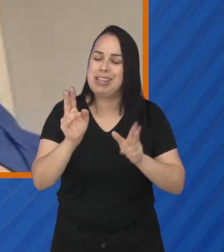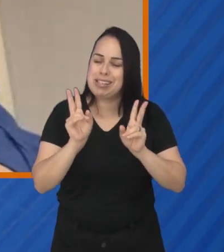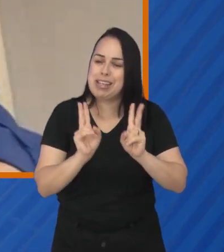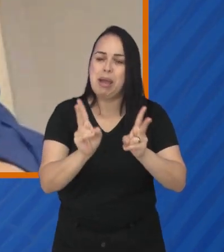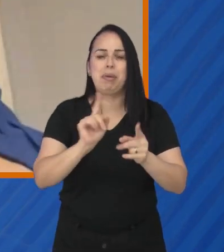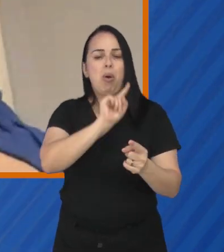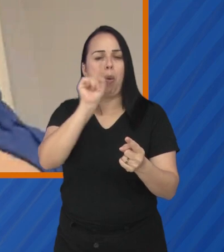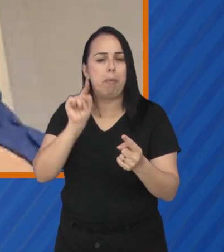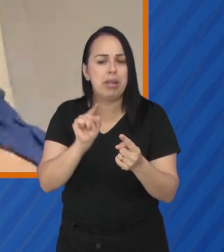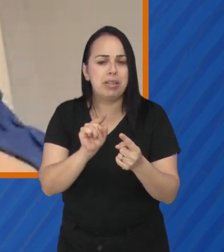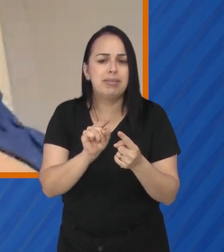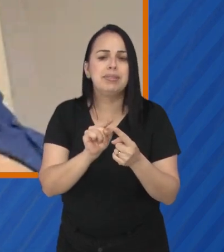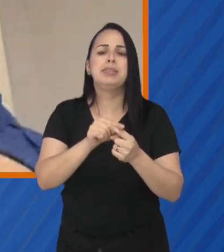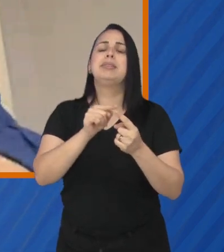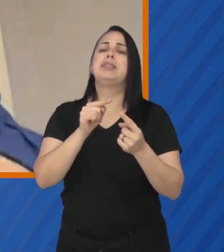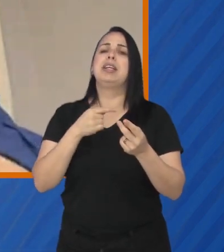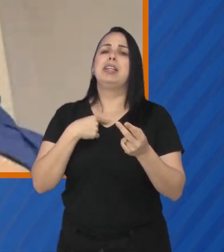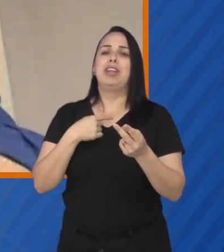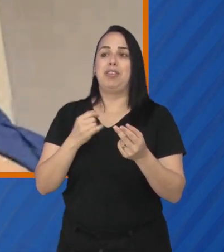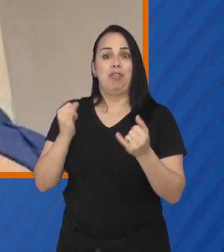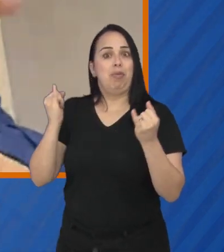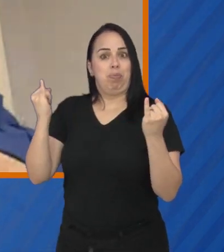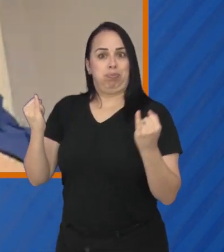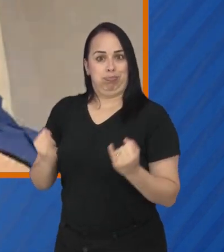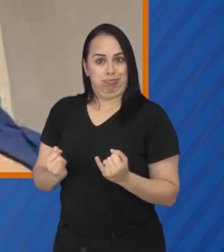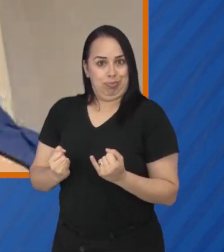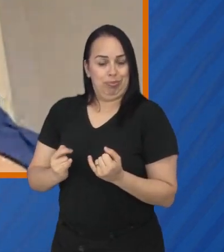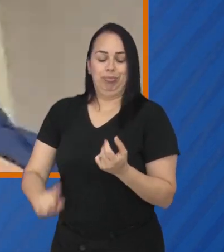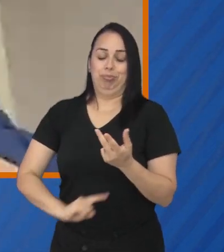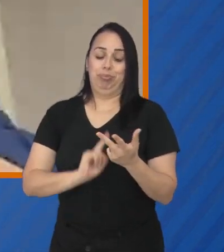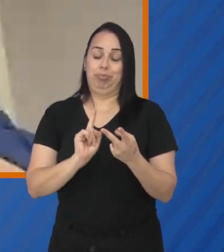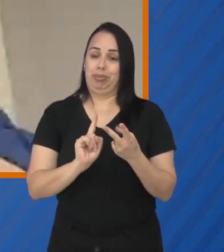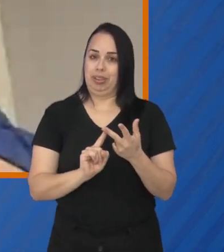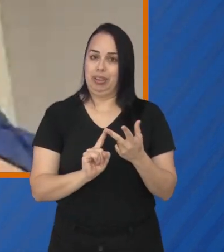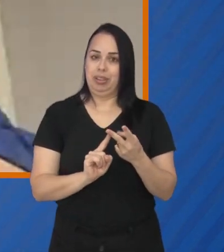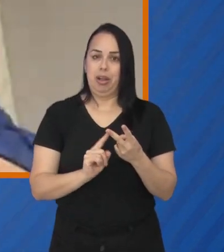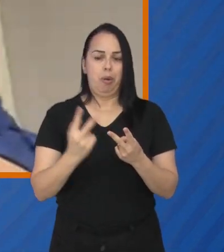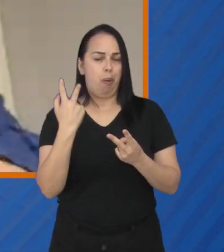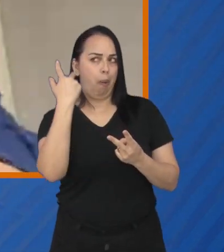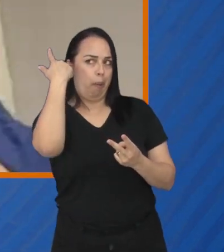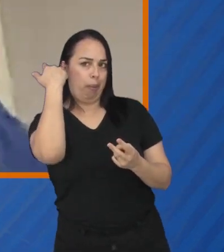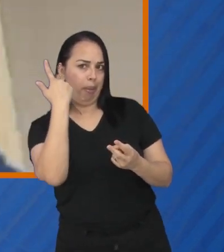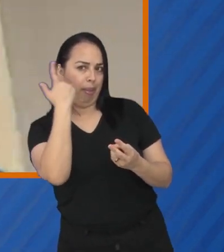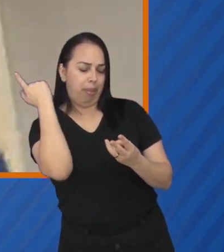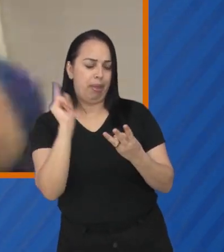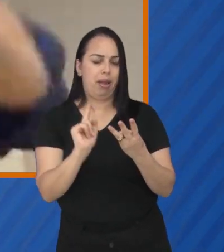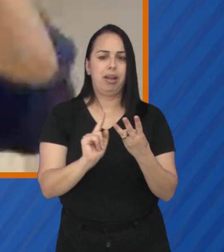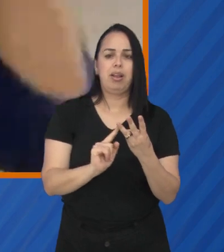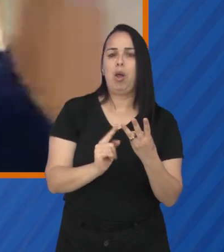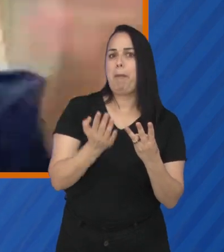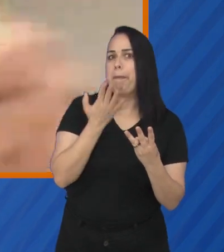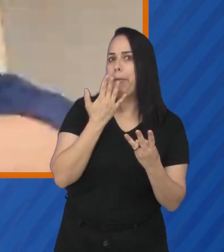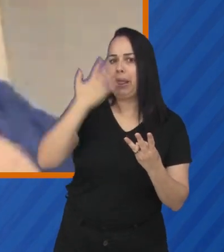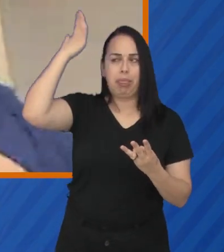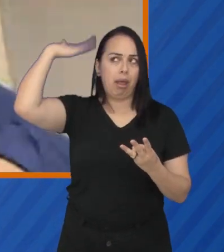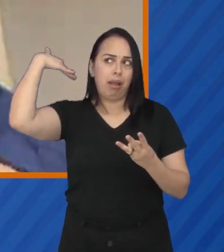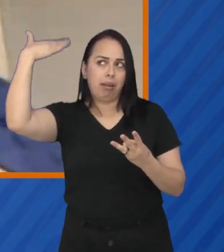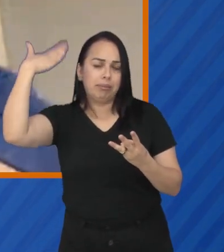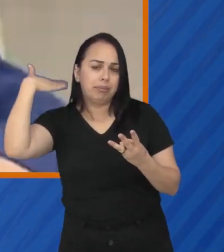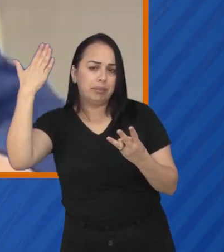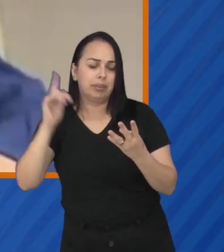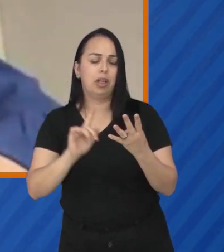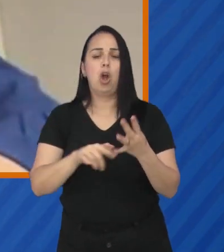ano, né? Nossas metas, nós vamos fazer uma dieta, nós vamos cortar o cabelo, nós vamos mudar a cor do